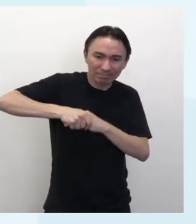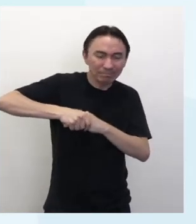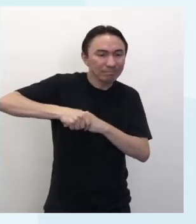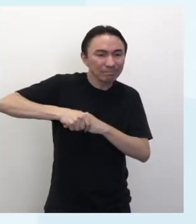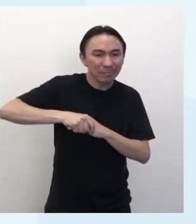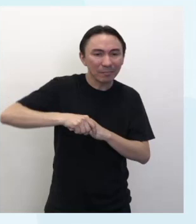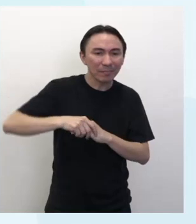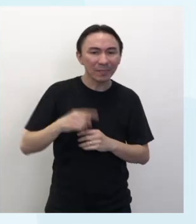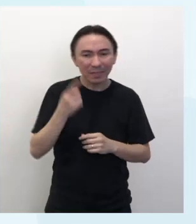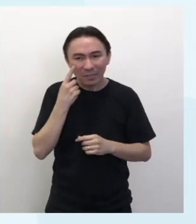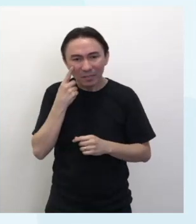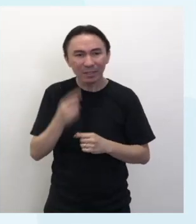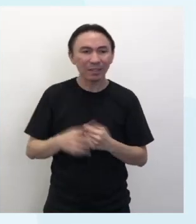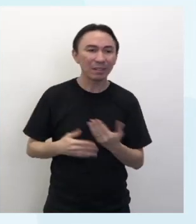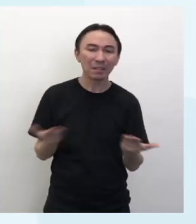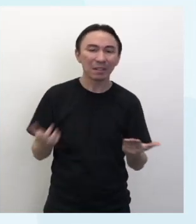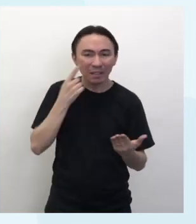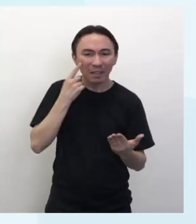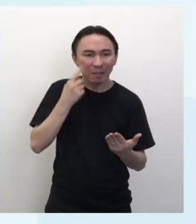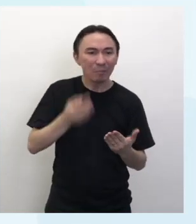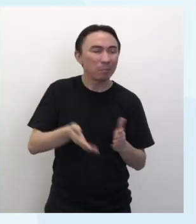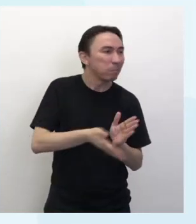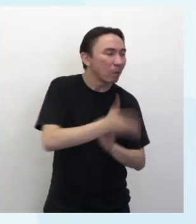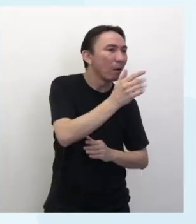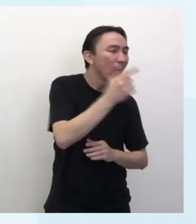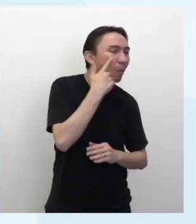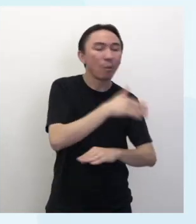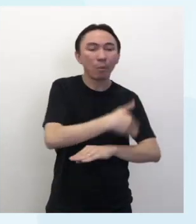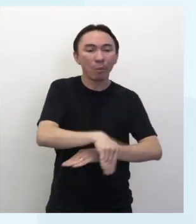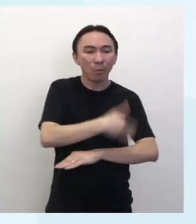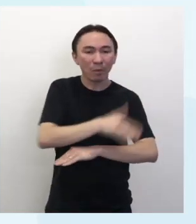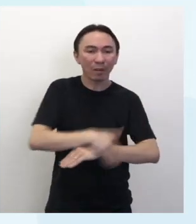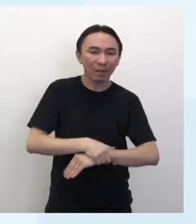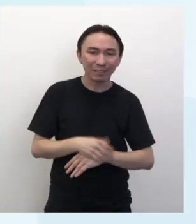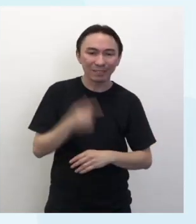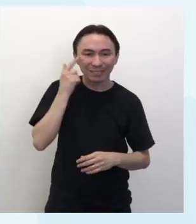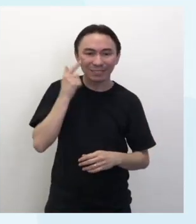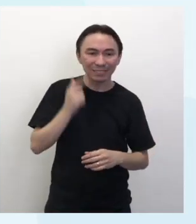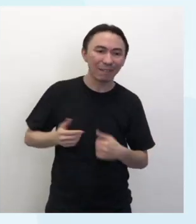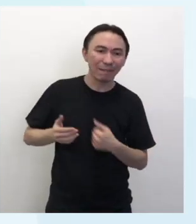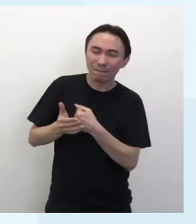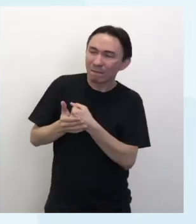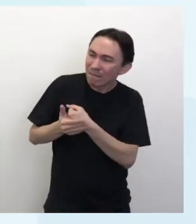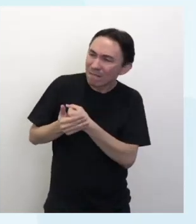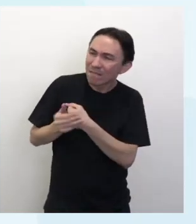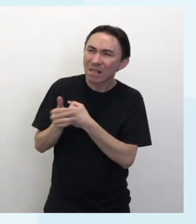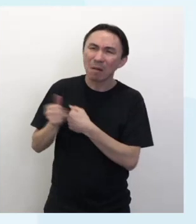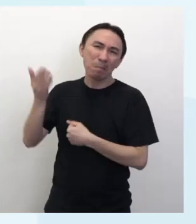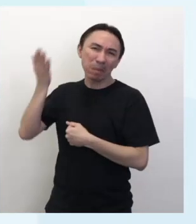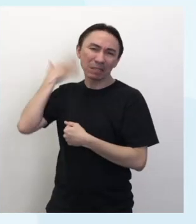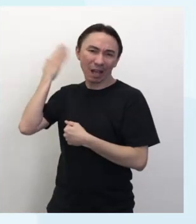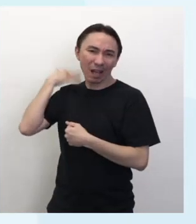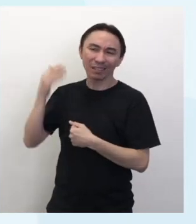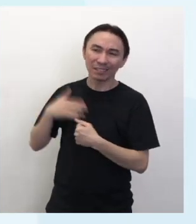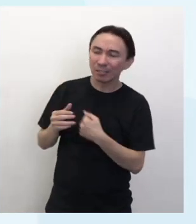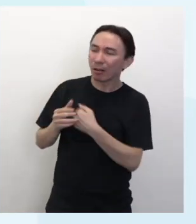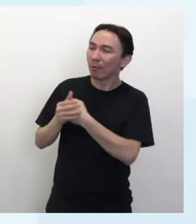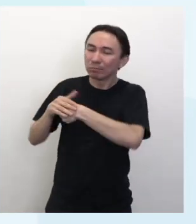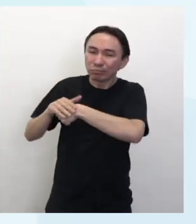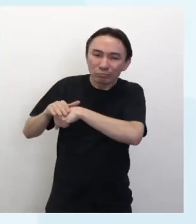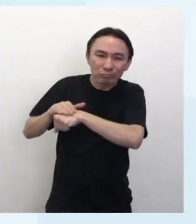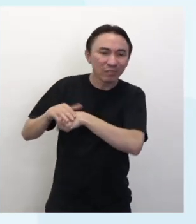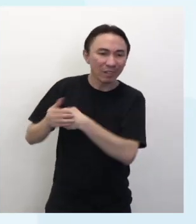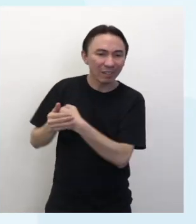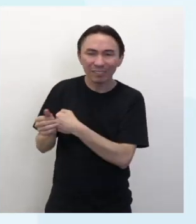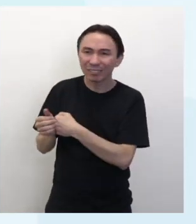a ver se ponho os vadios para a rua. Não tinha carícia lacrimosa de outro tempo, mas a voz era amiga e